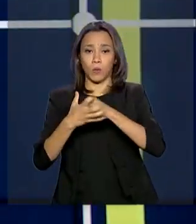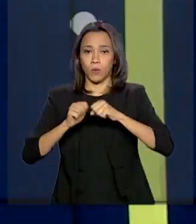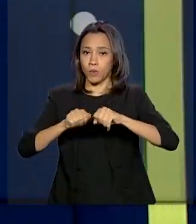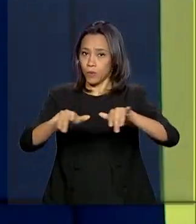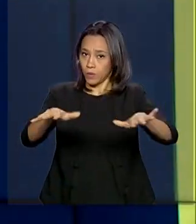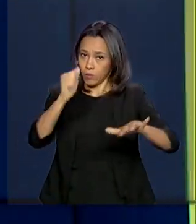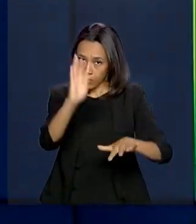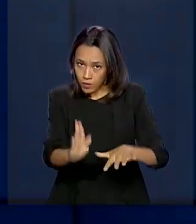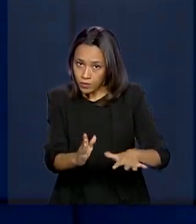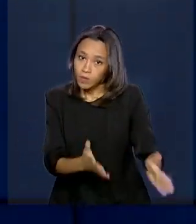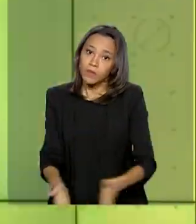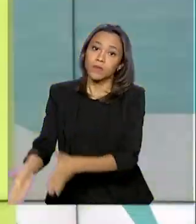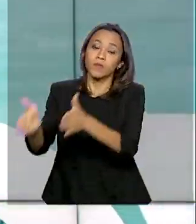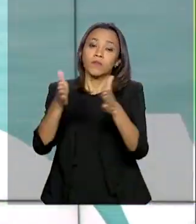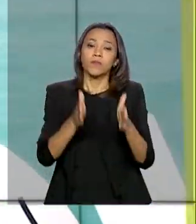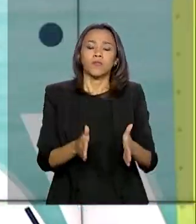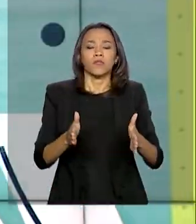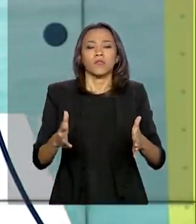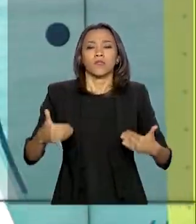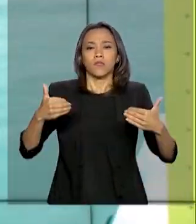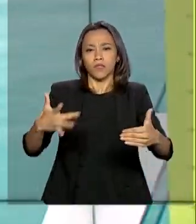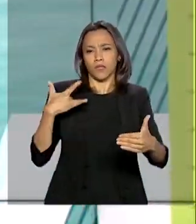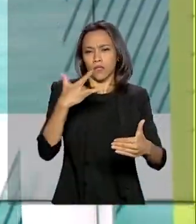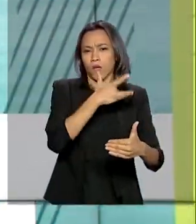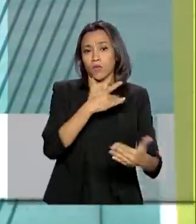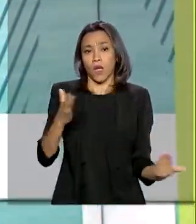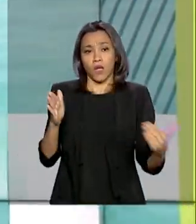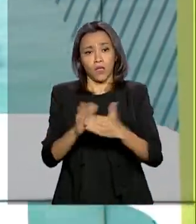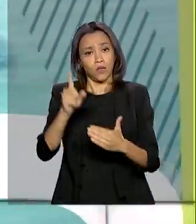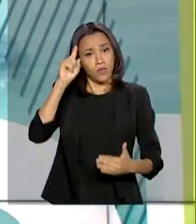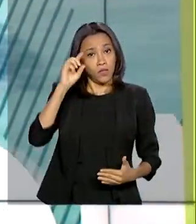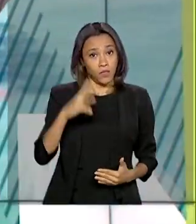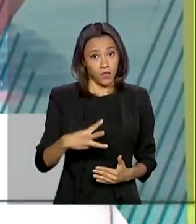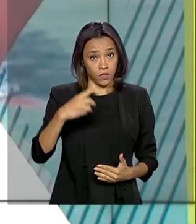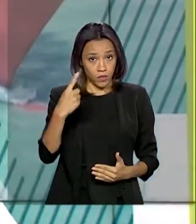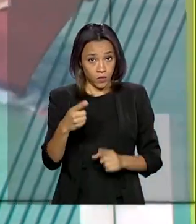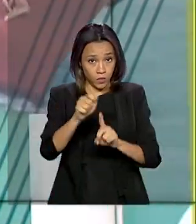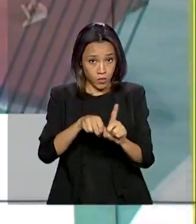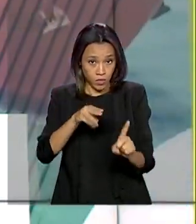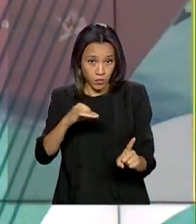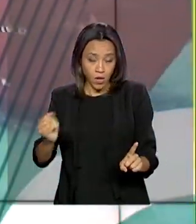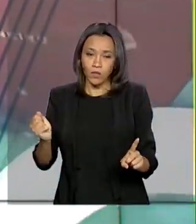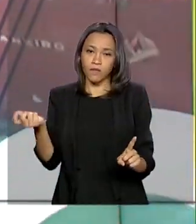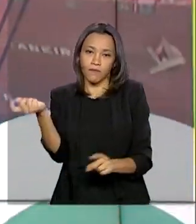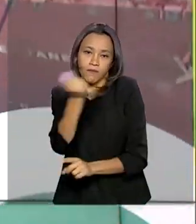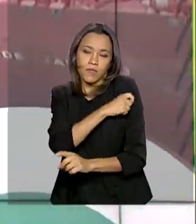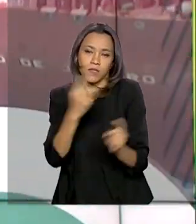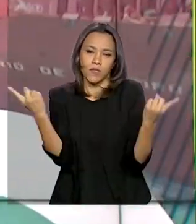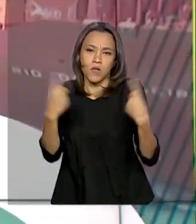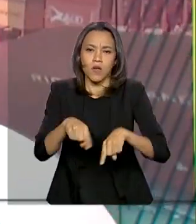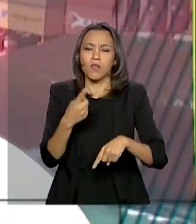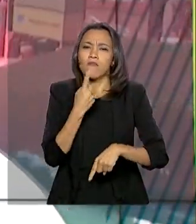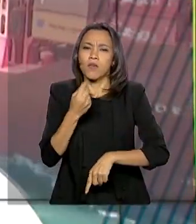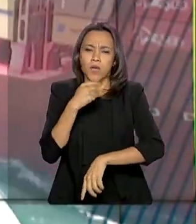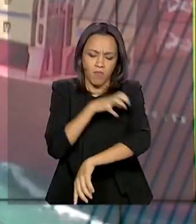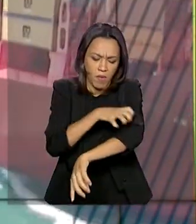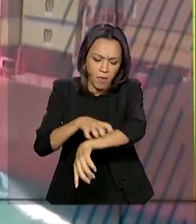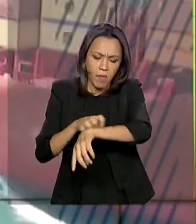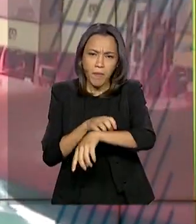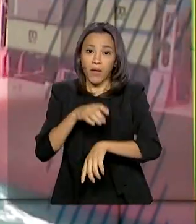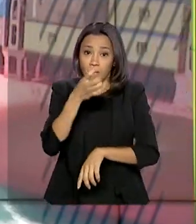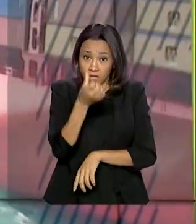E o Ministério da Saúde realiza até o dia 31 de março a campanha de vacinação contra a febre amarela em seis estados,